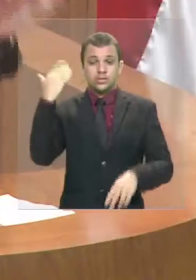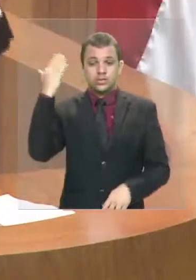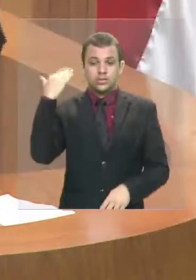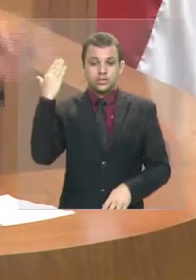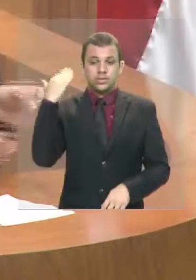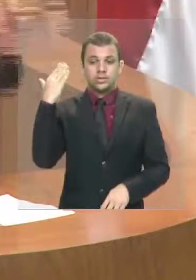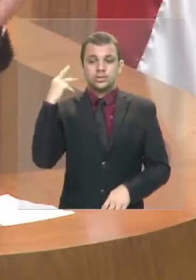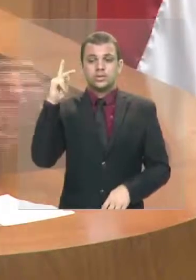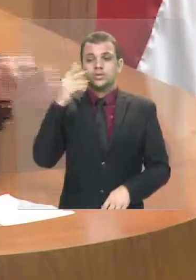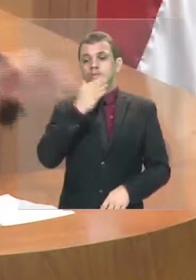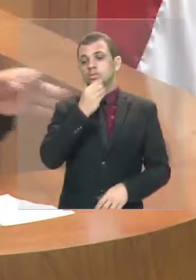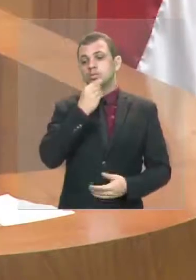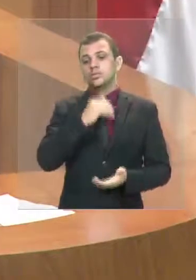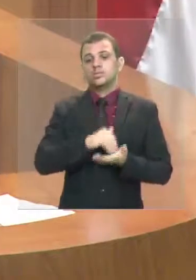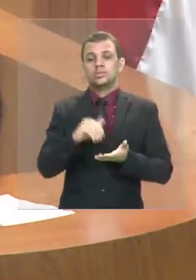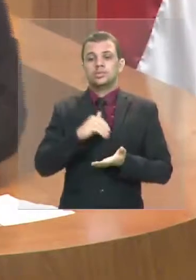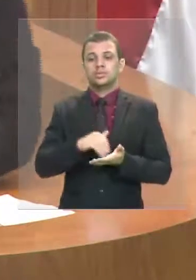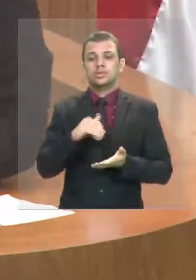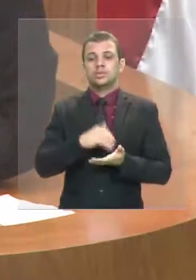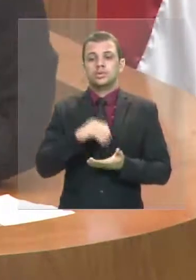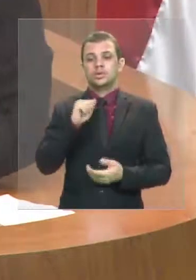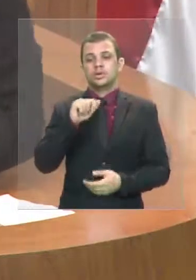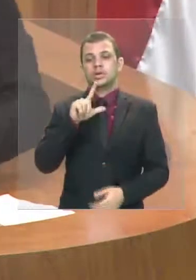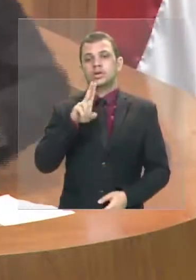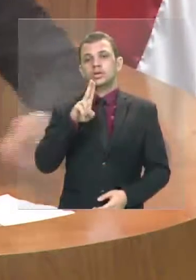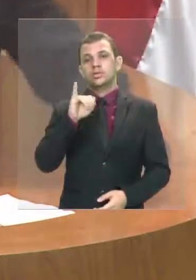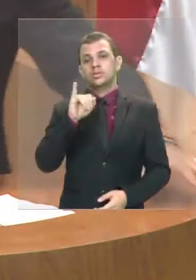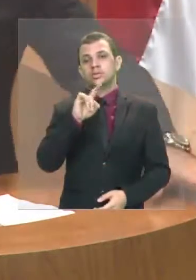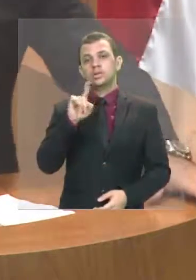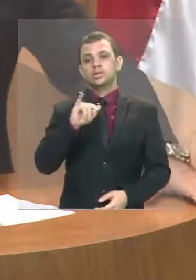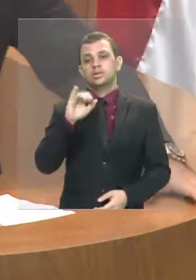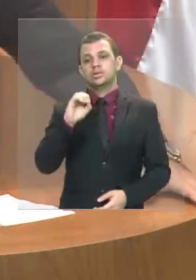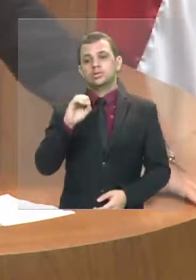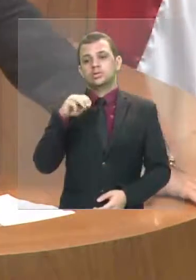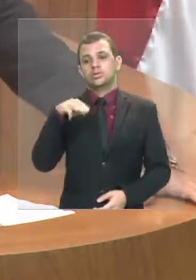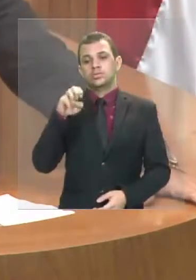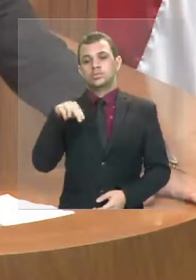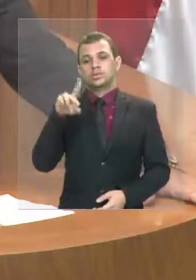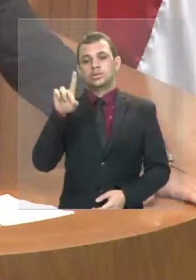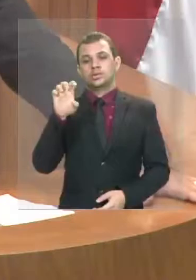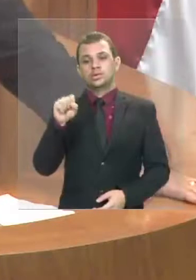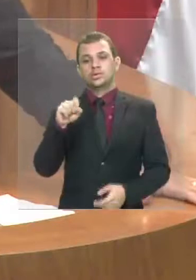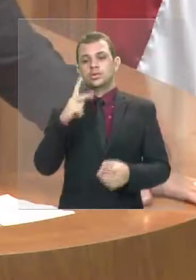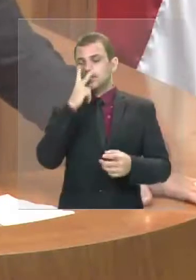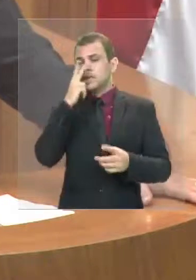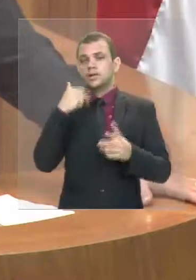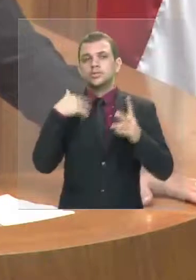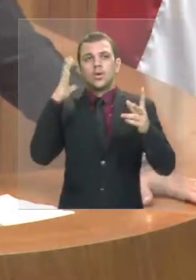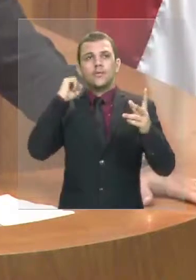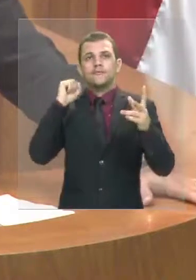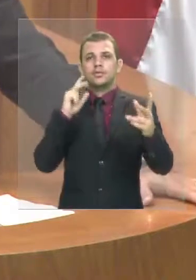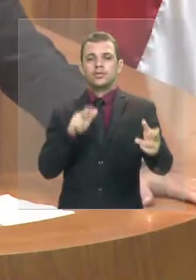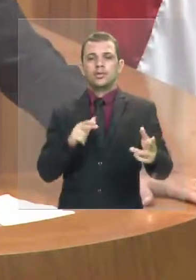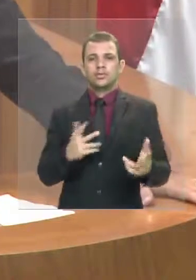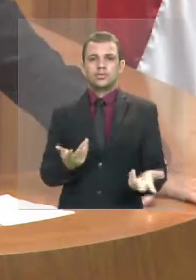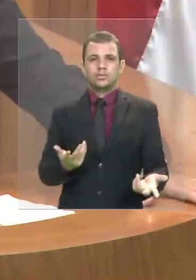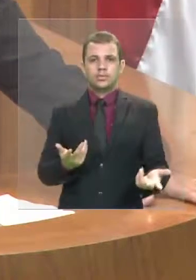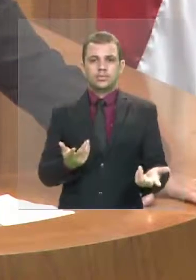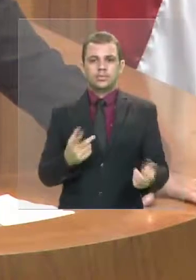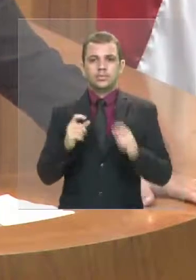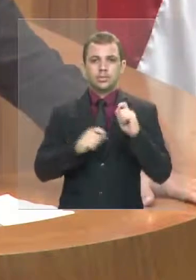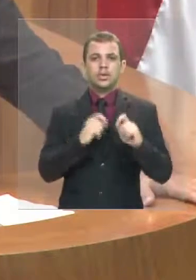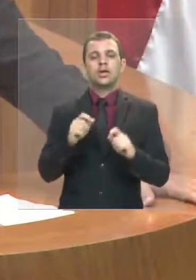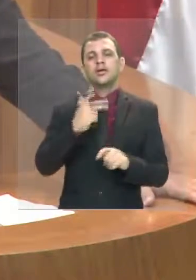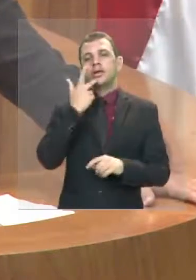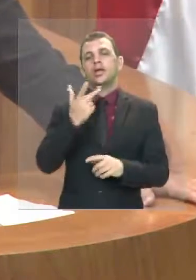o secretário de Segurança, Luísio Mendes. Parece que eu ouvi a Luísio Mendes bem ali, a entrevista de Luísio, que começaram a tocar